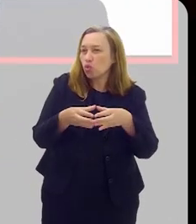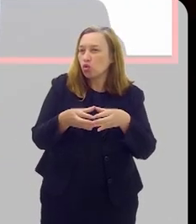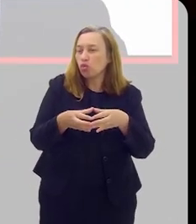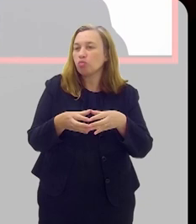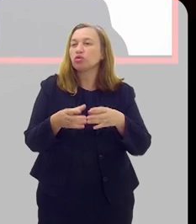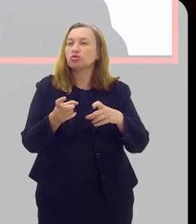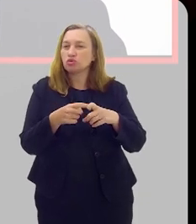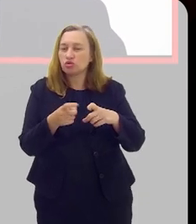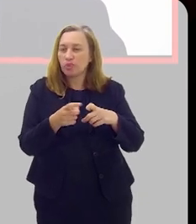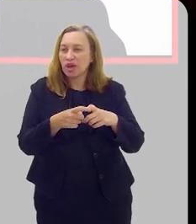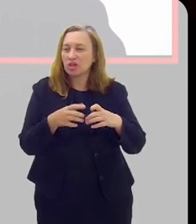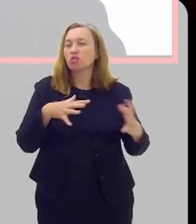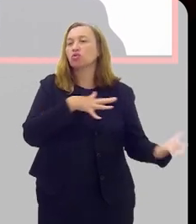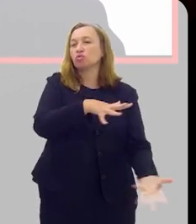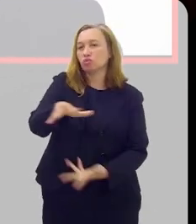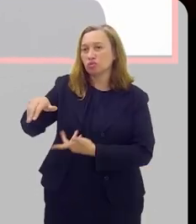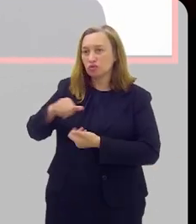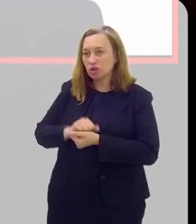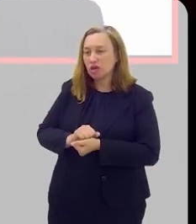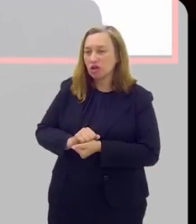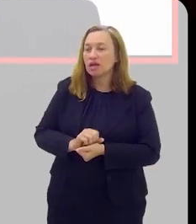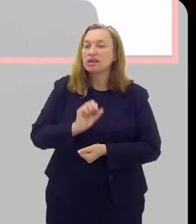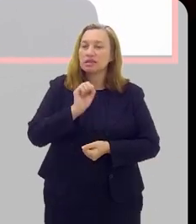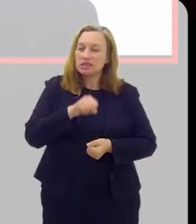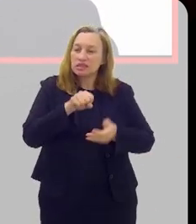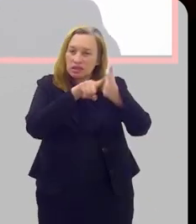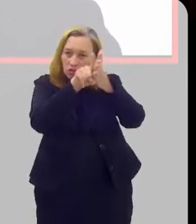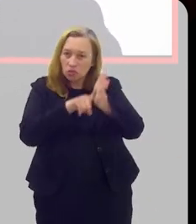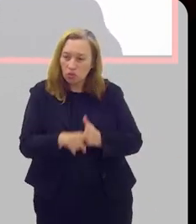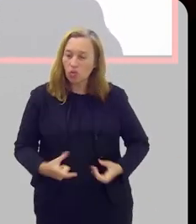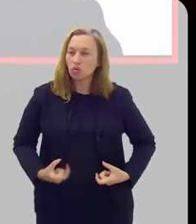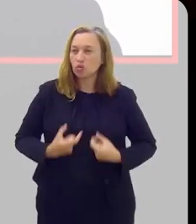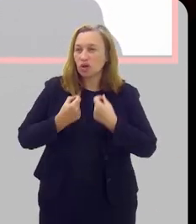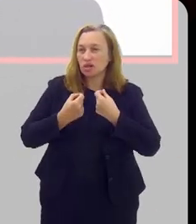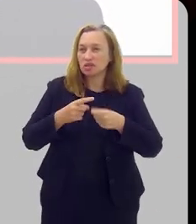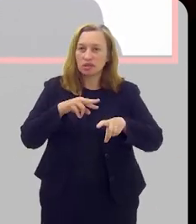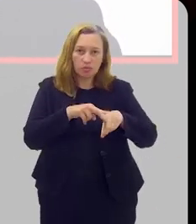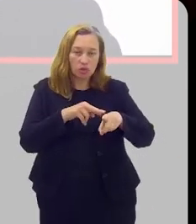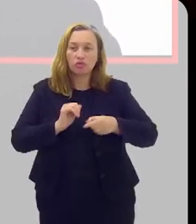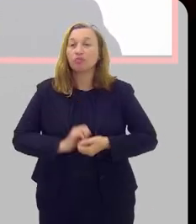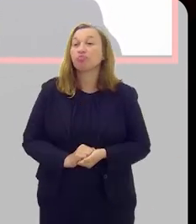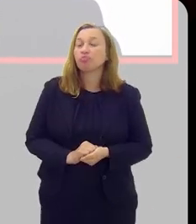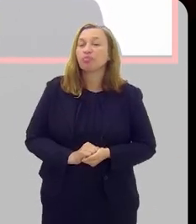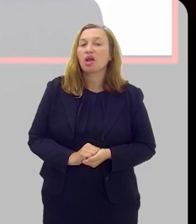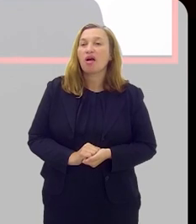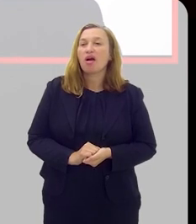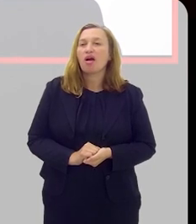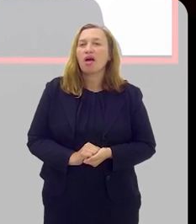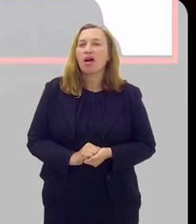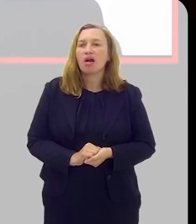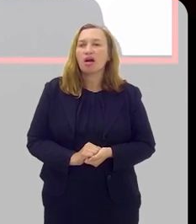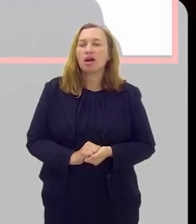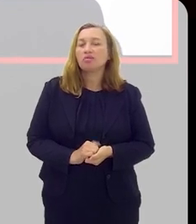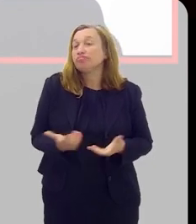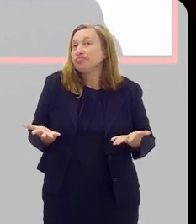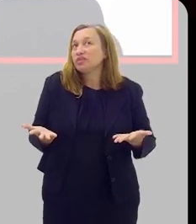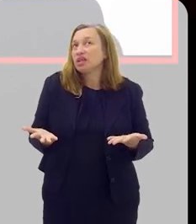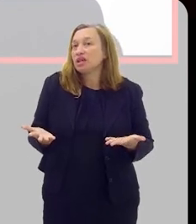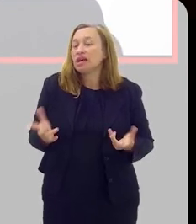também a das outras sociedades no mundo inteiro de fazer, sim, o rastreio do câncer de próstata. E essa